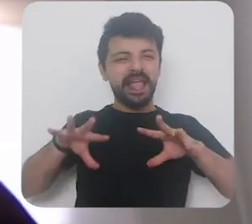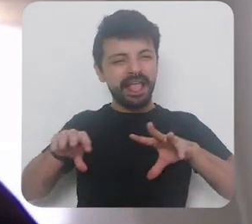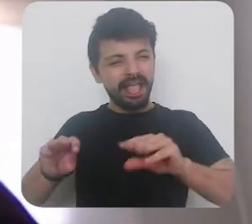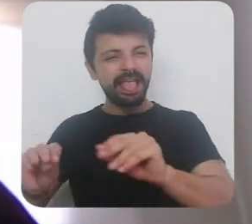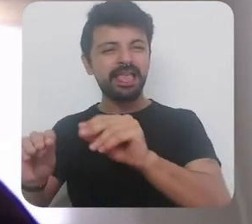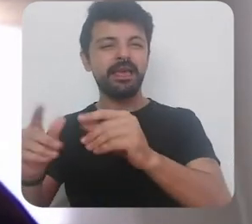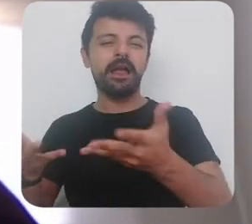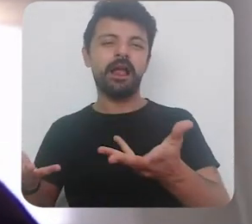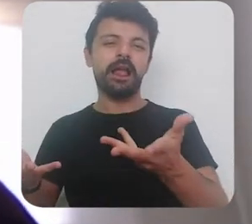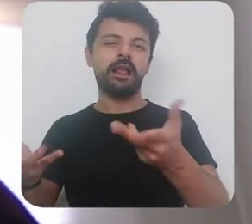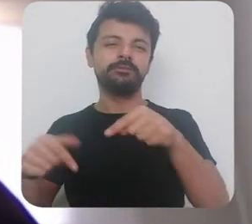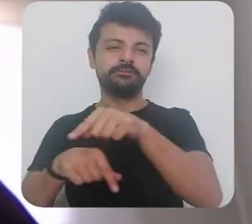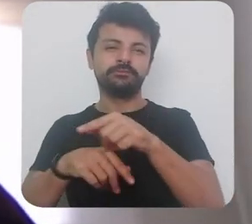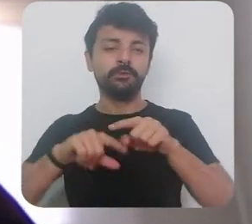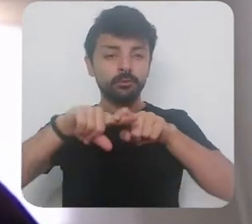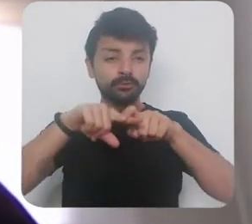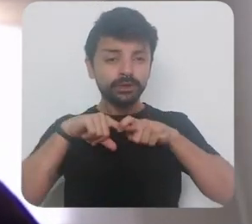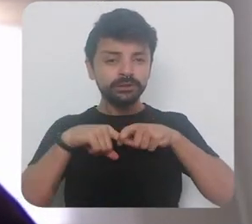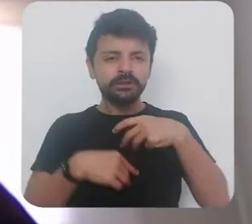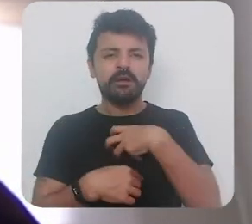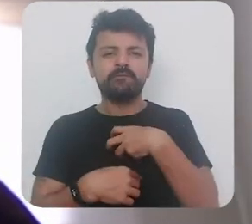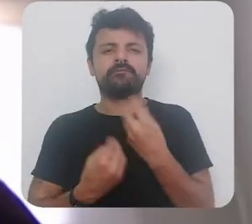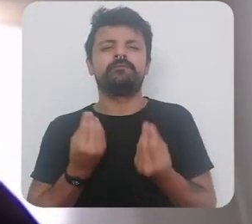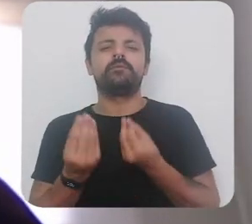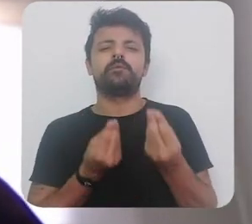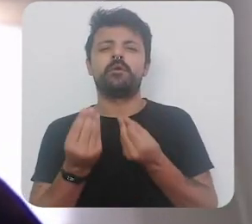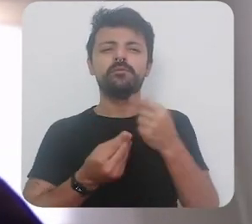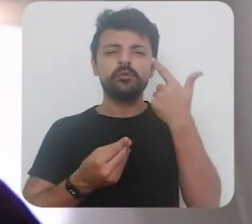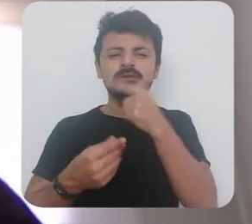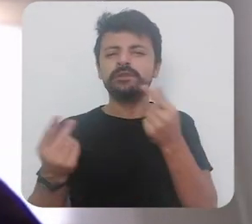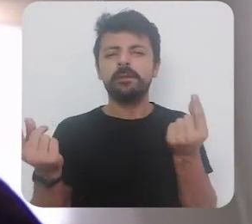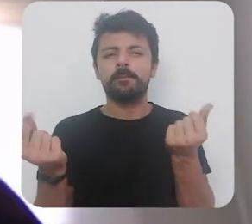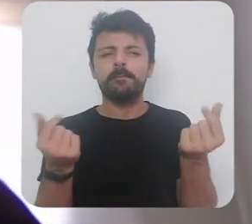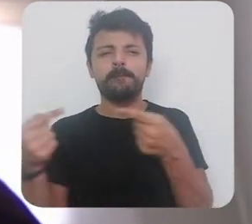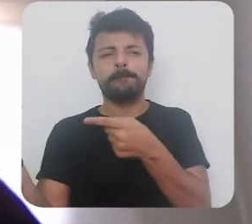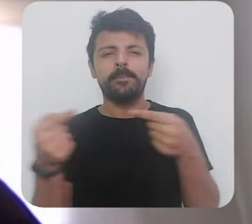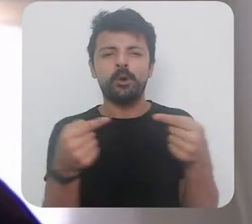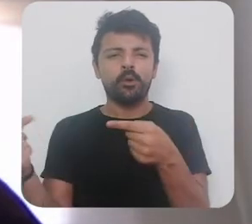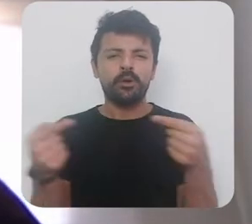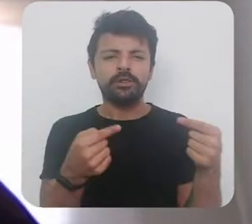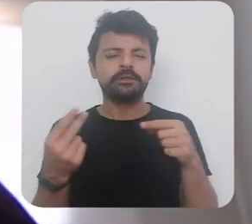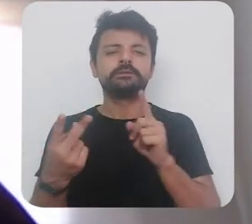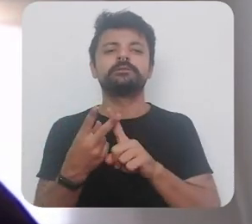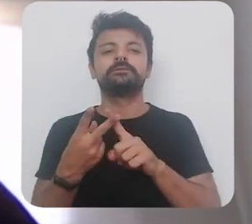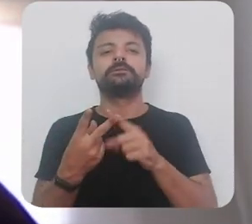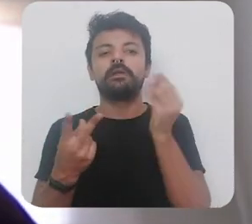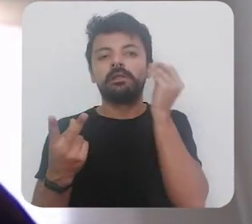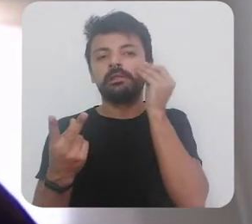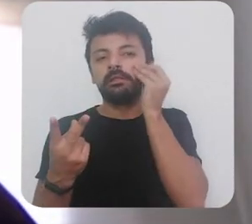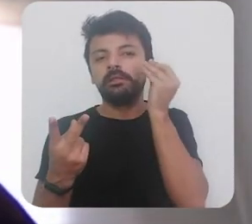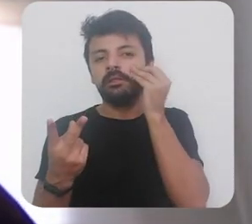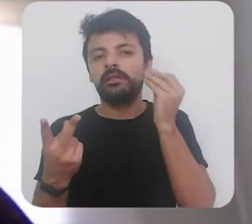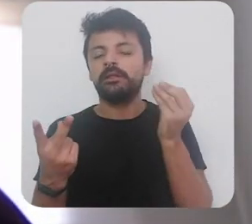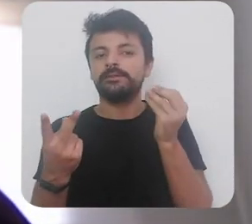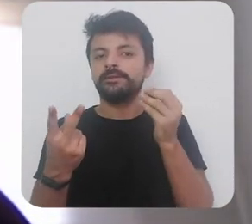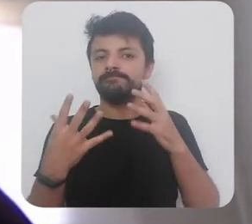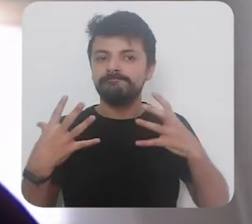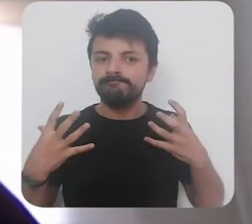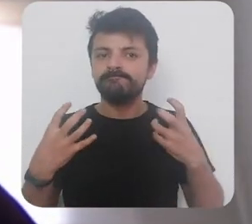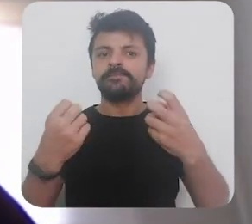a forma também de conduzir essas políticas de tentar fazer